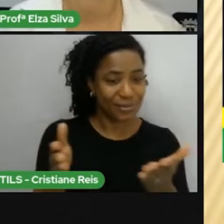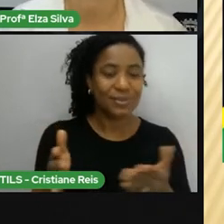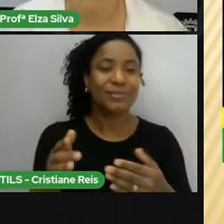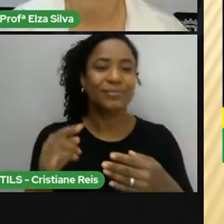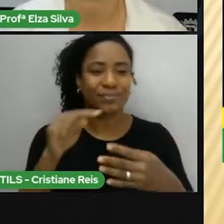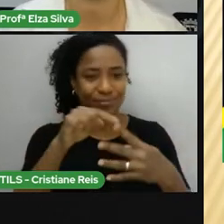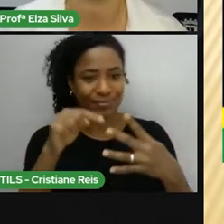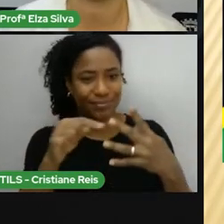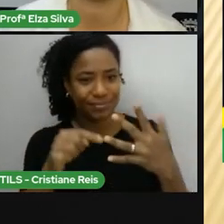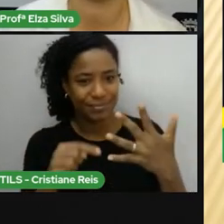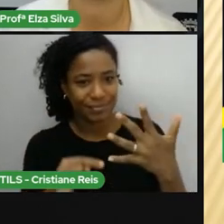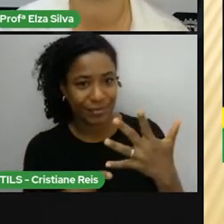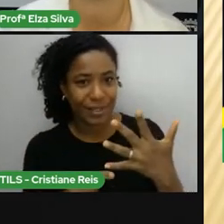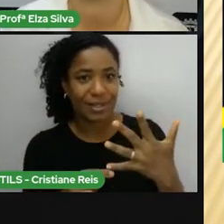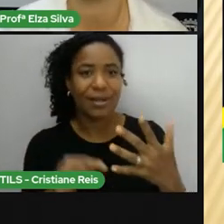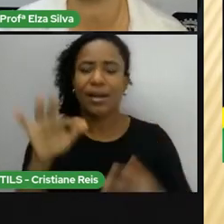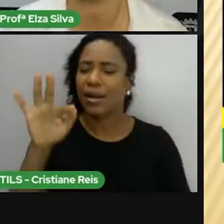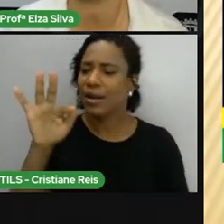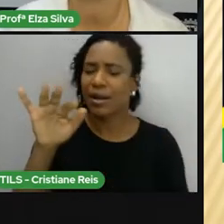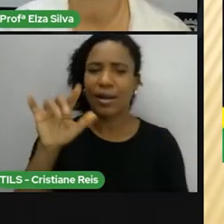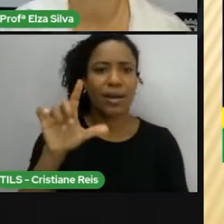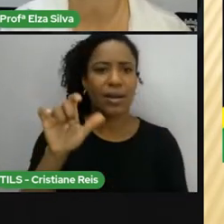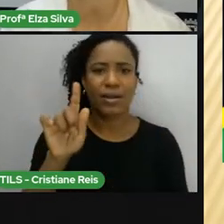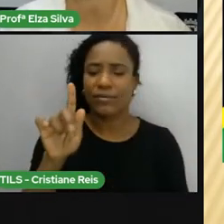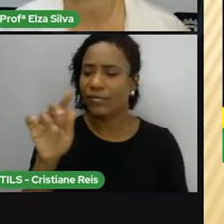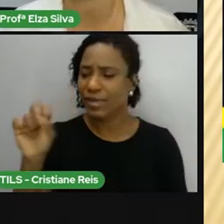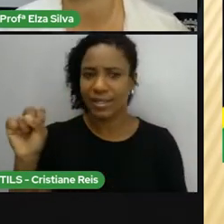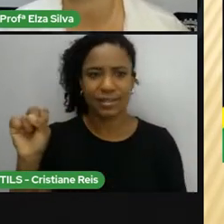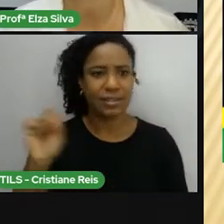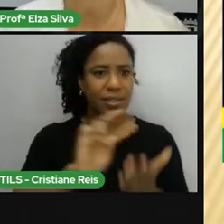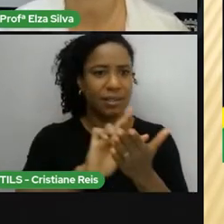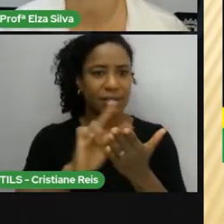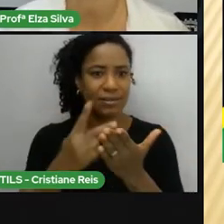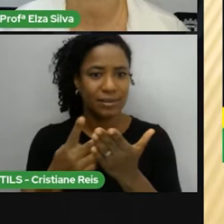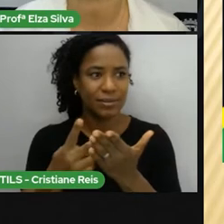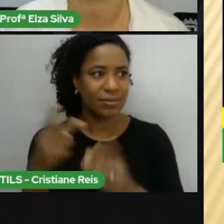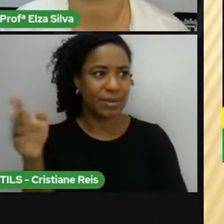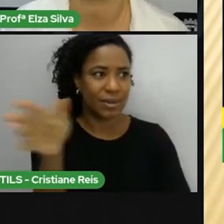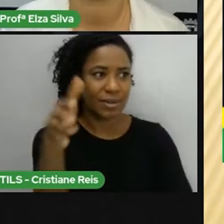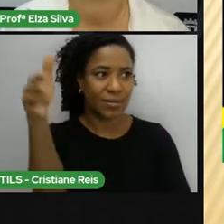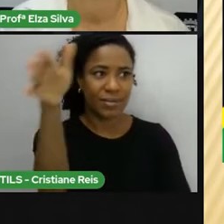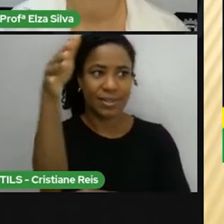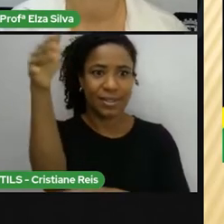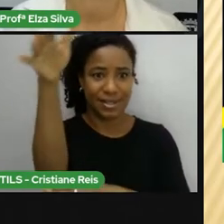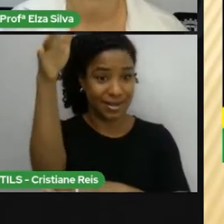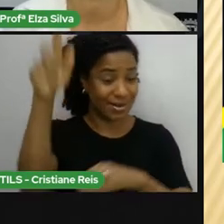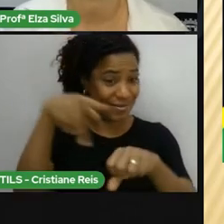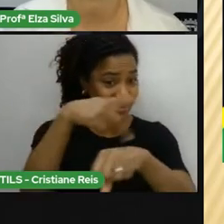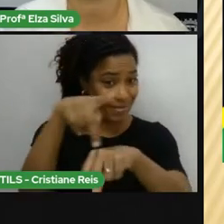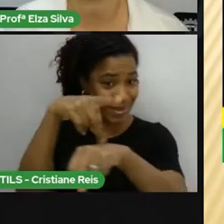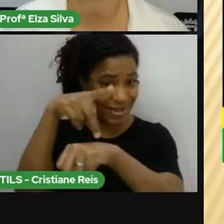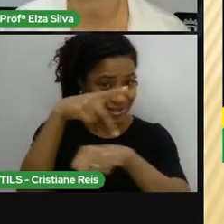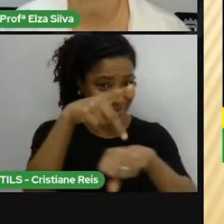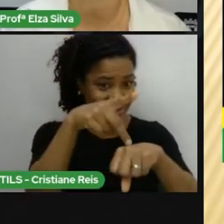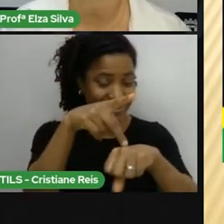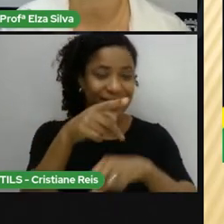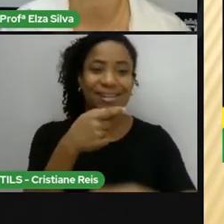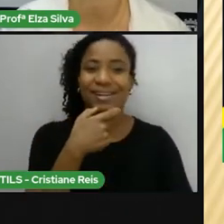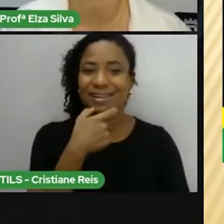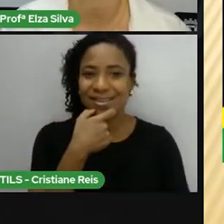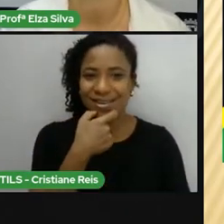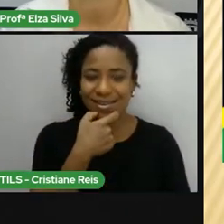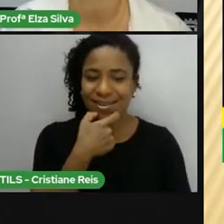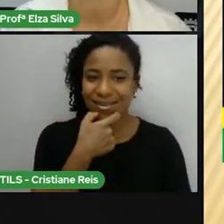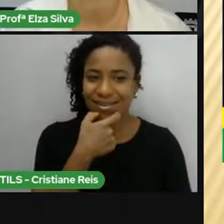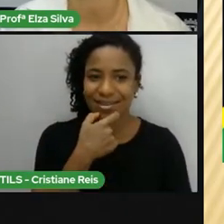exemplos De flags Bandeiras De alguns países Que falam inglês South Africa África